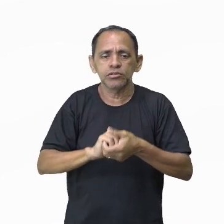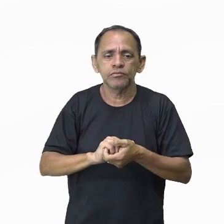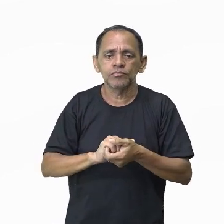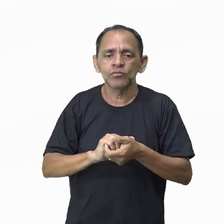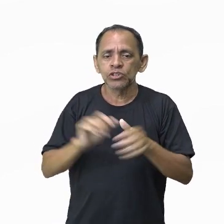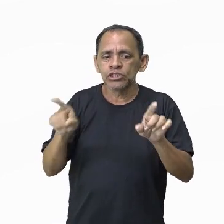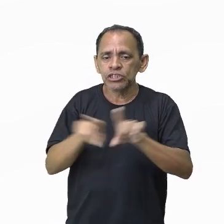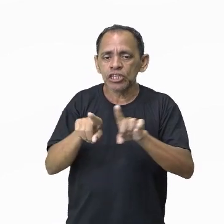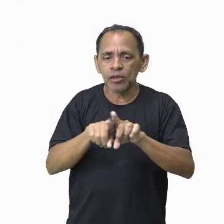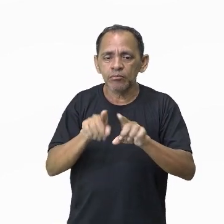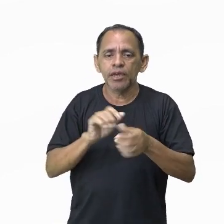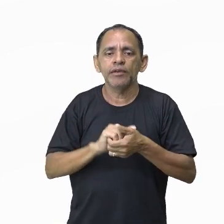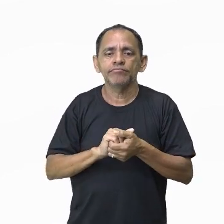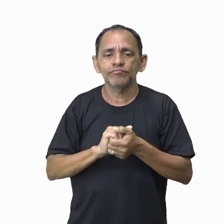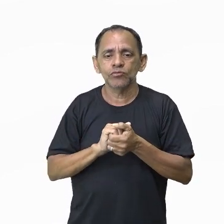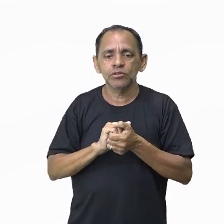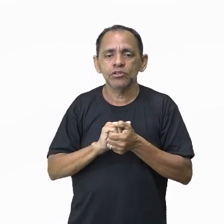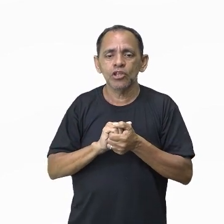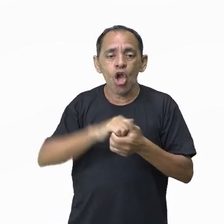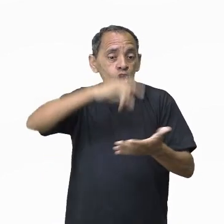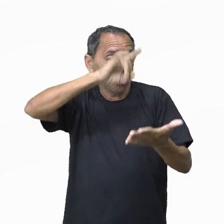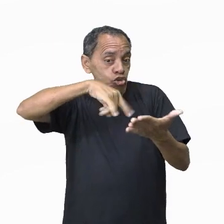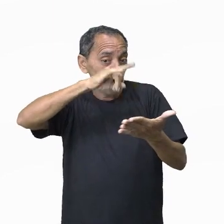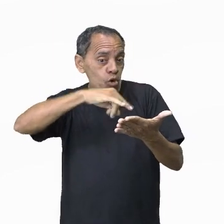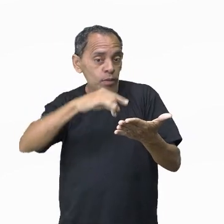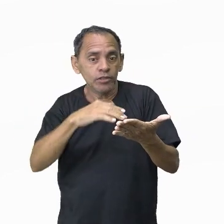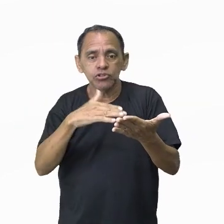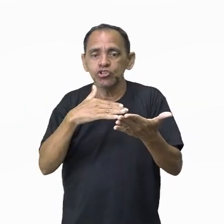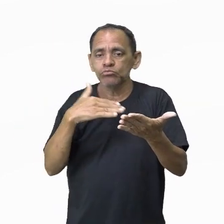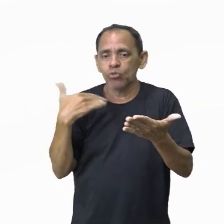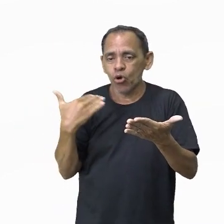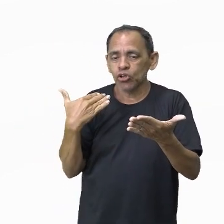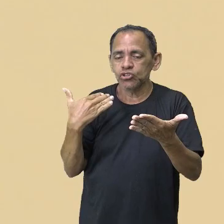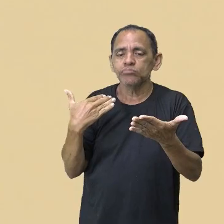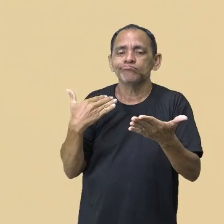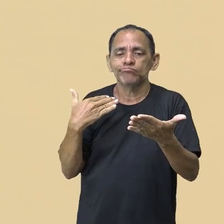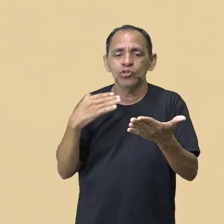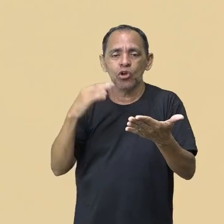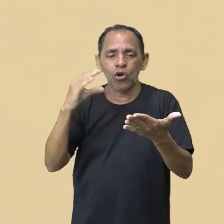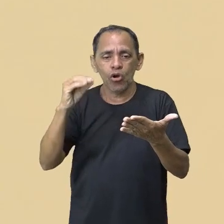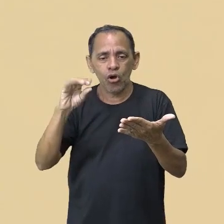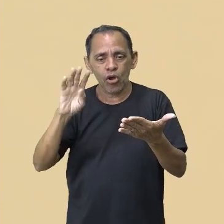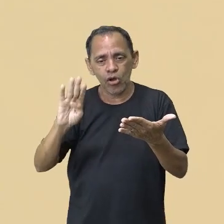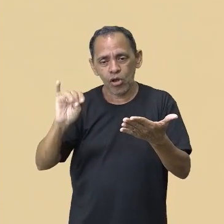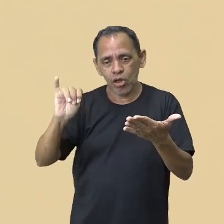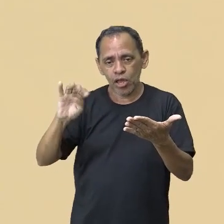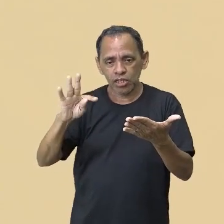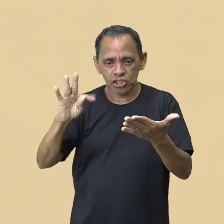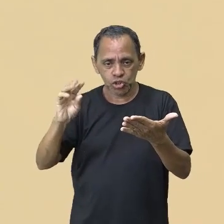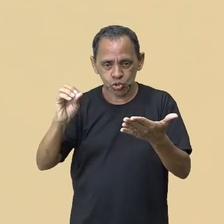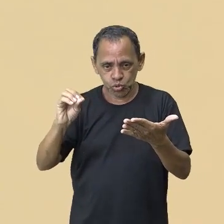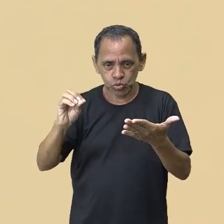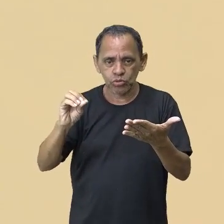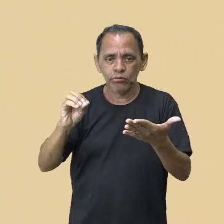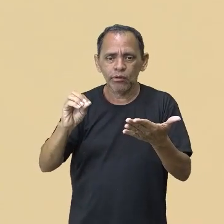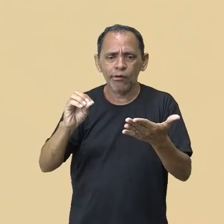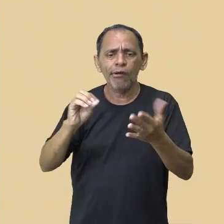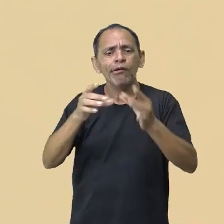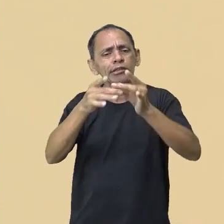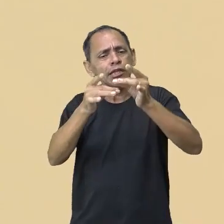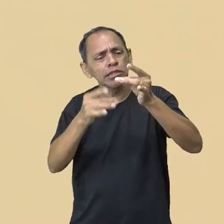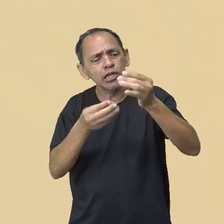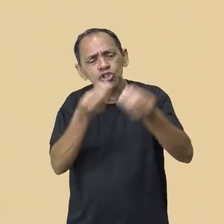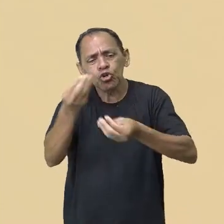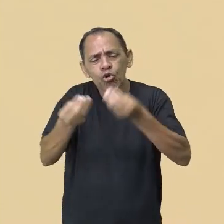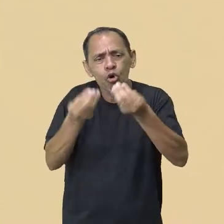é a certidão de óbito, que é aquela que traz ali as circunstâncias da morte, né? Alguns detalhes do